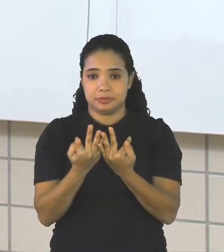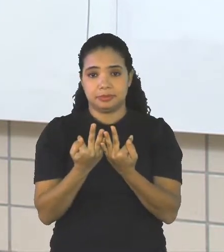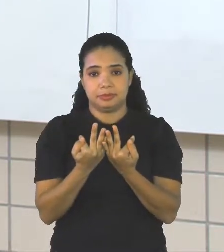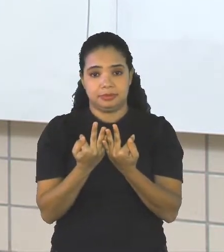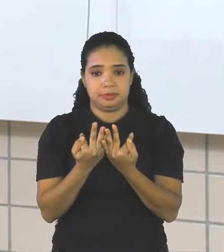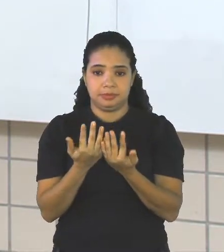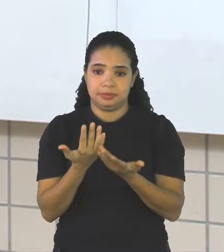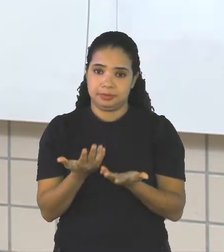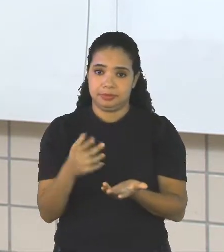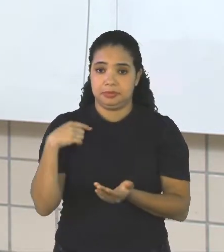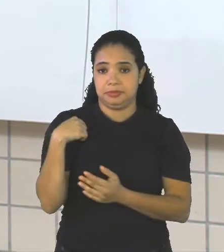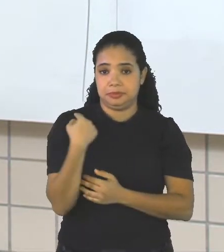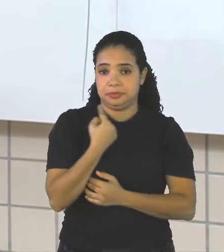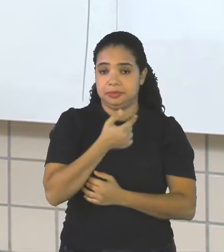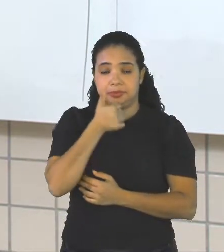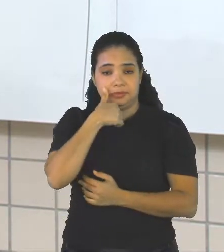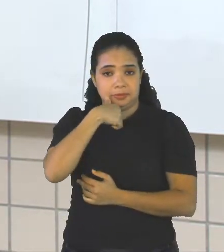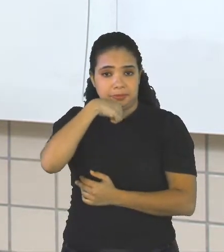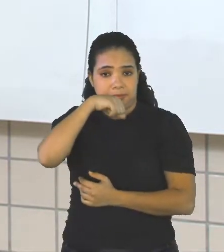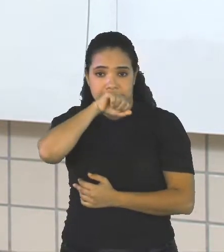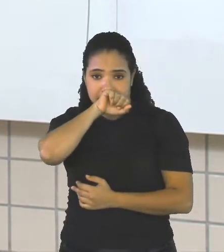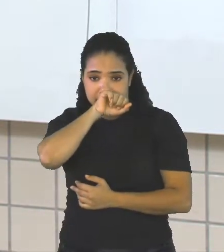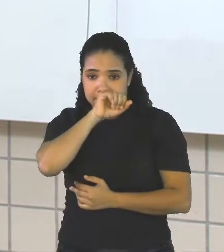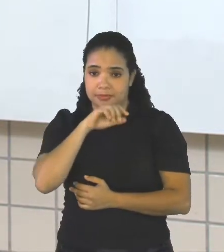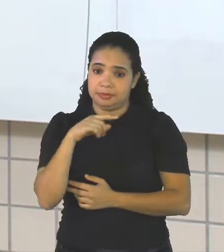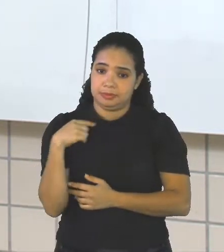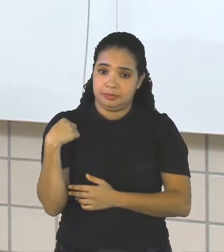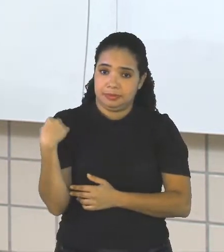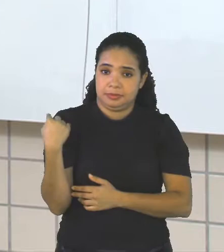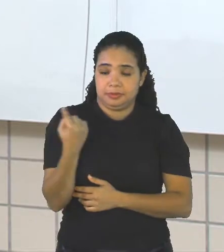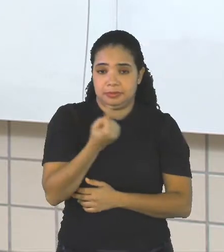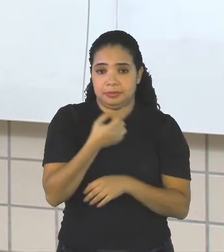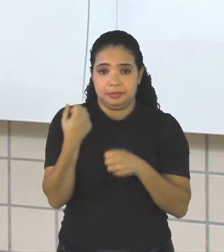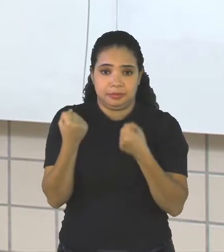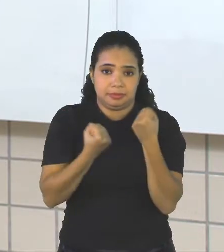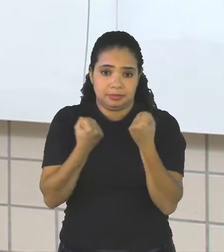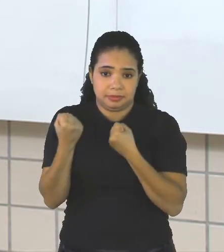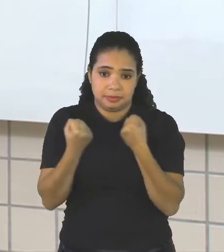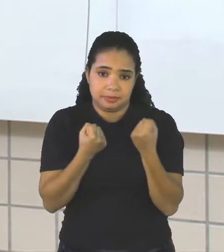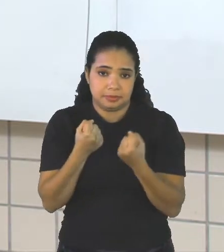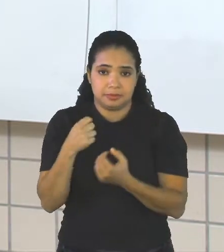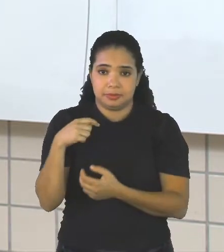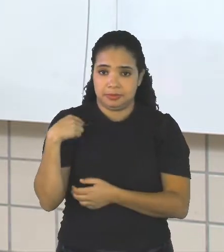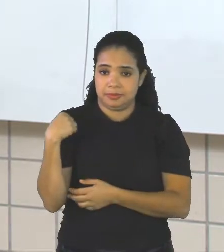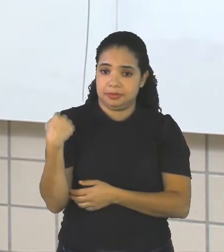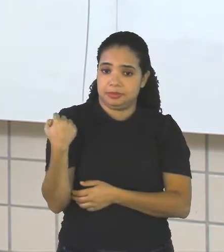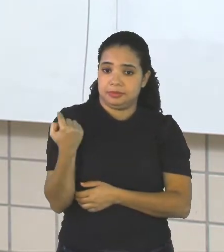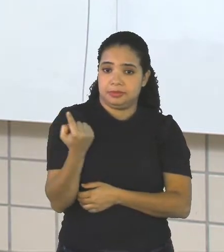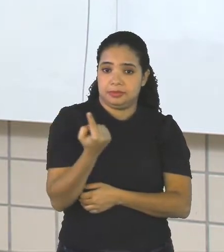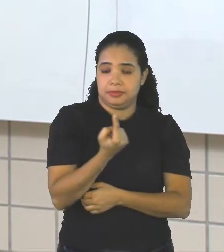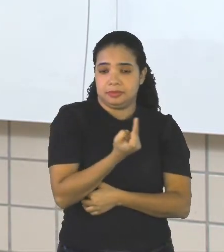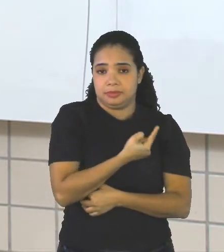Mother Our Car Our School Ok